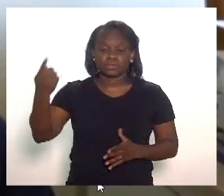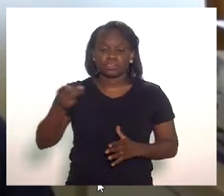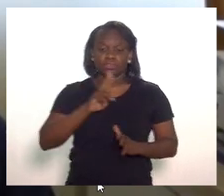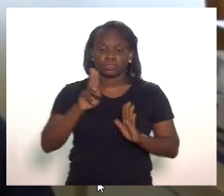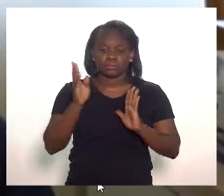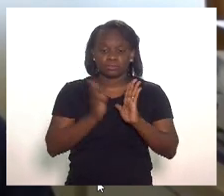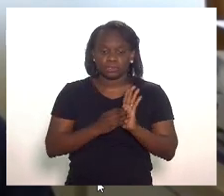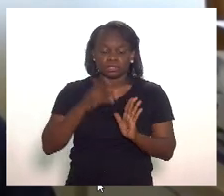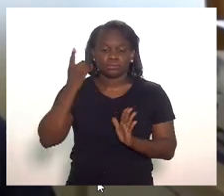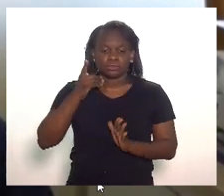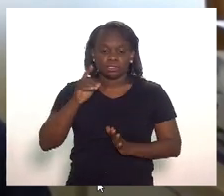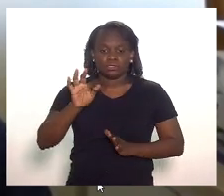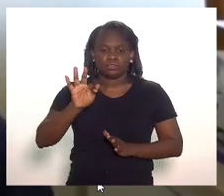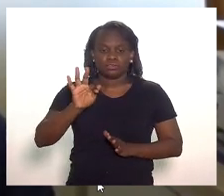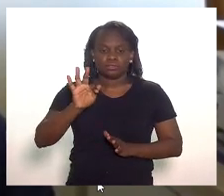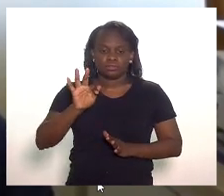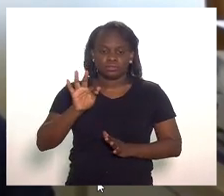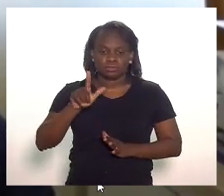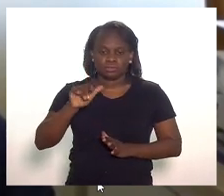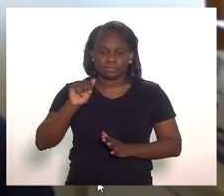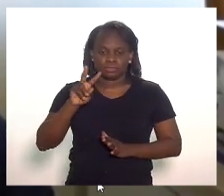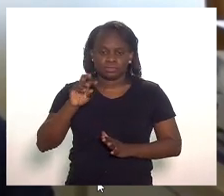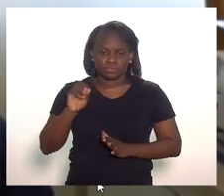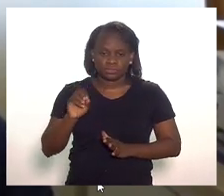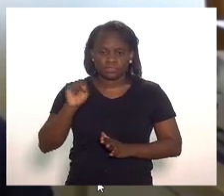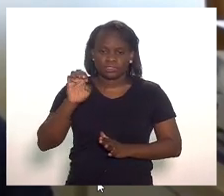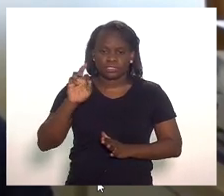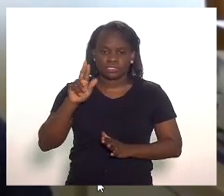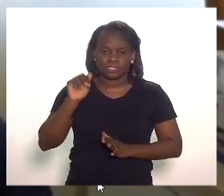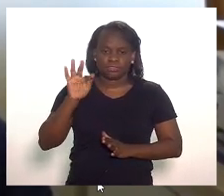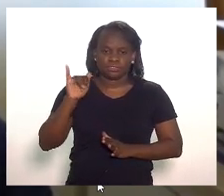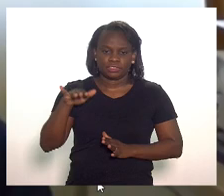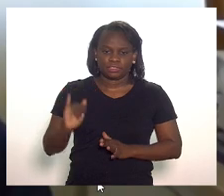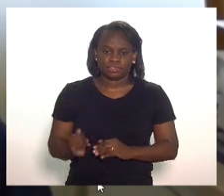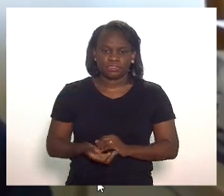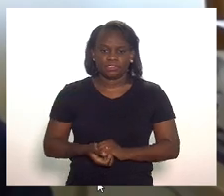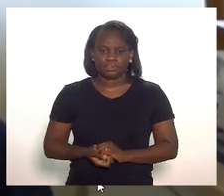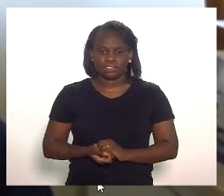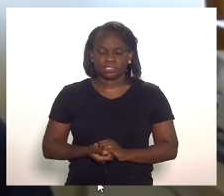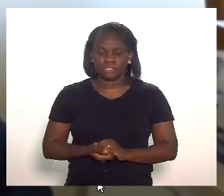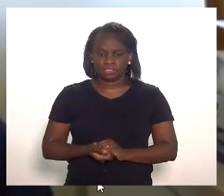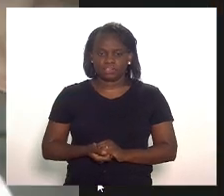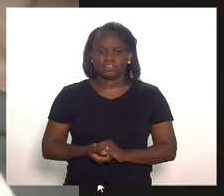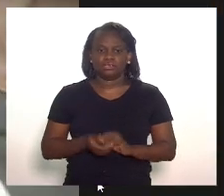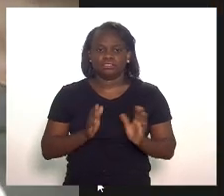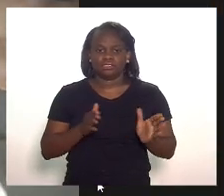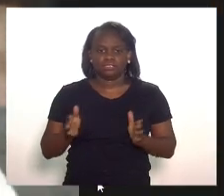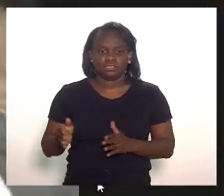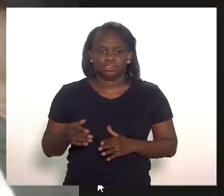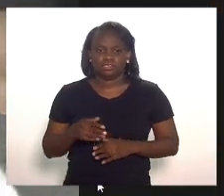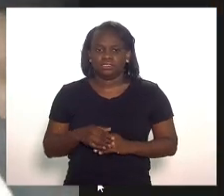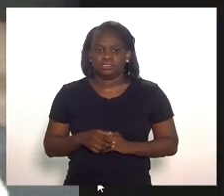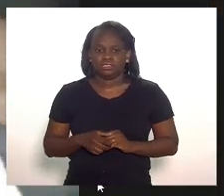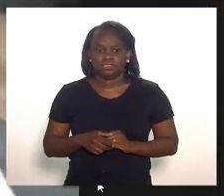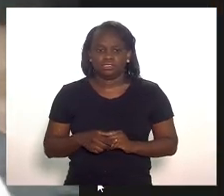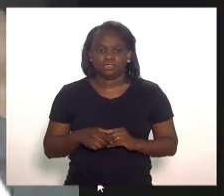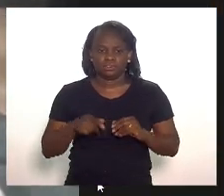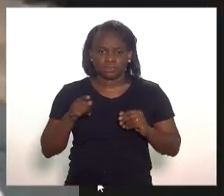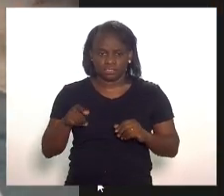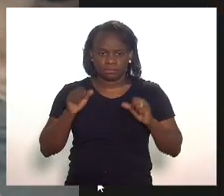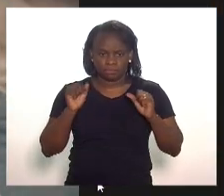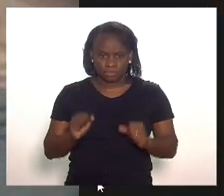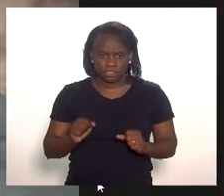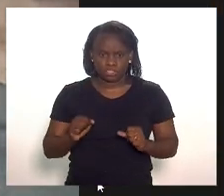escrito o novo deputado Flávio Serafini pela ordem presidente vossa excelência